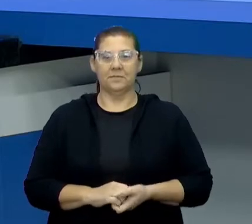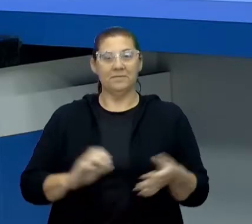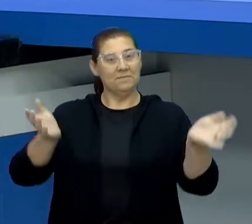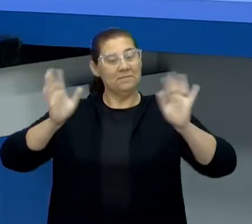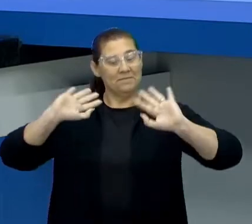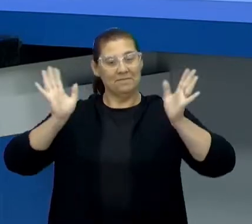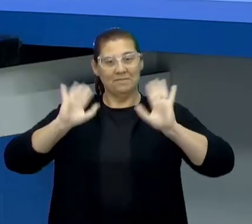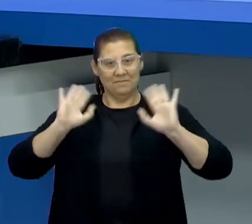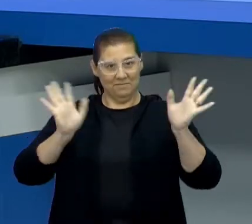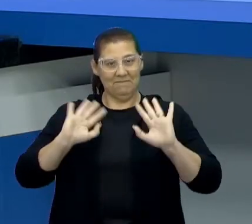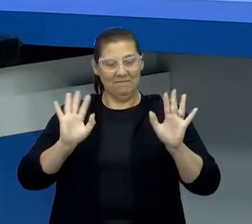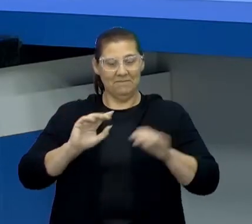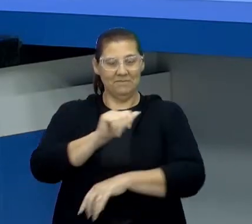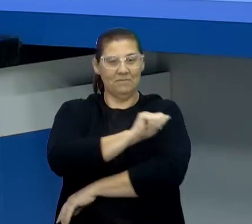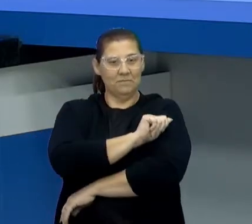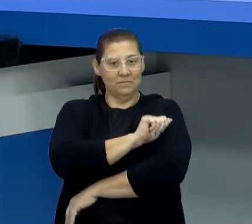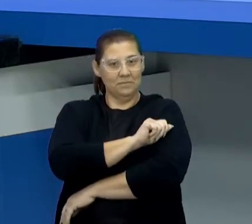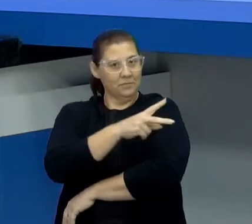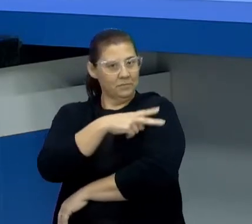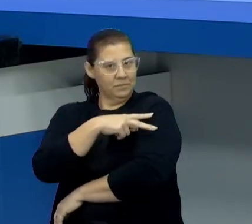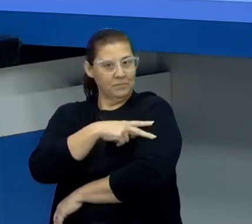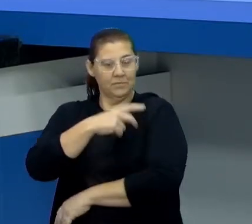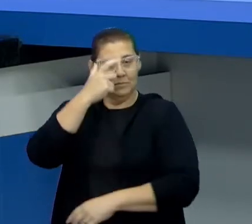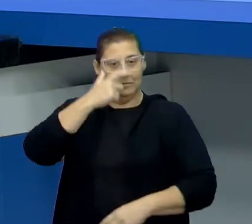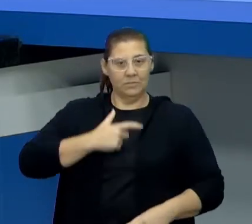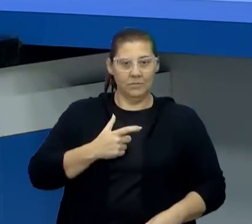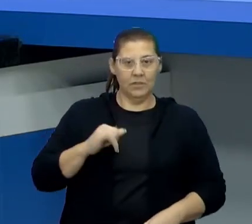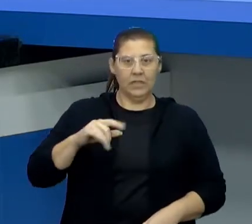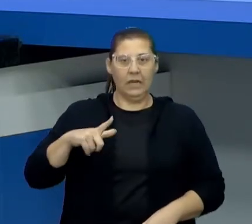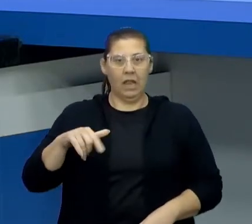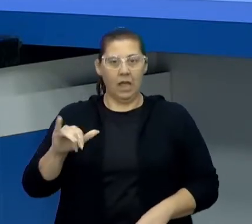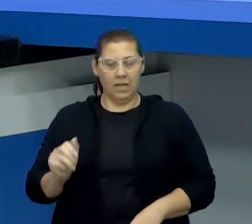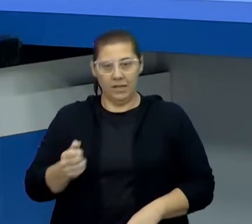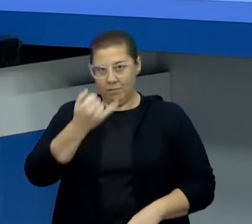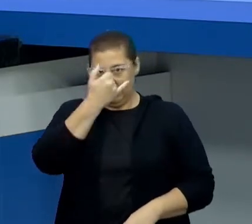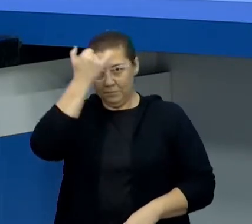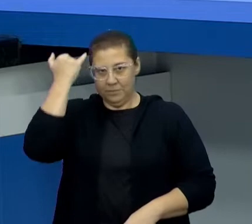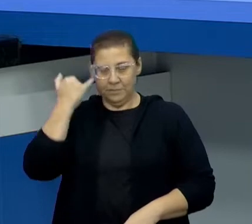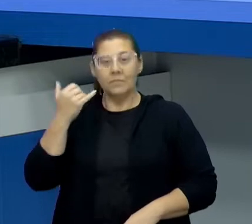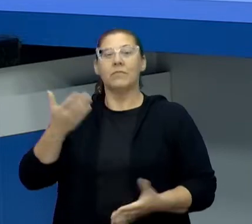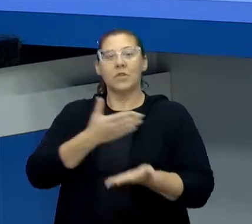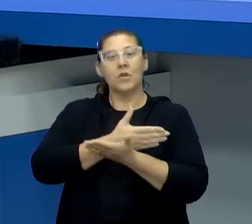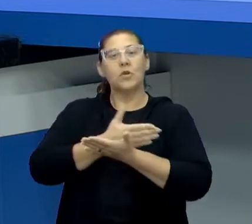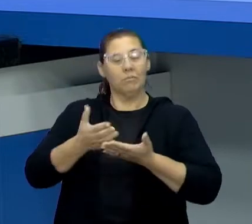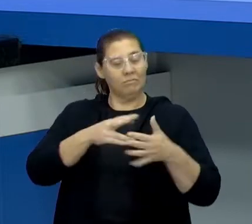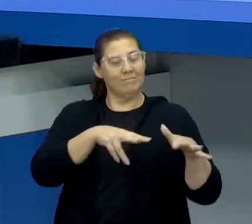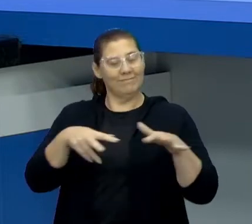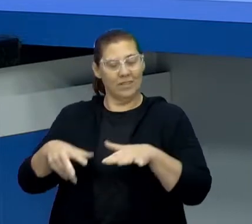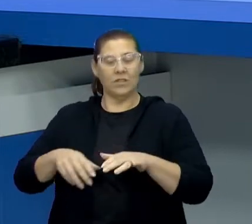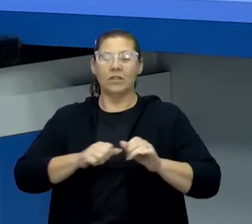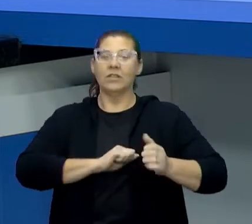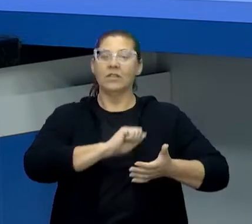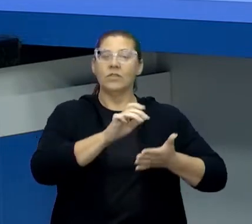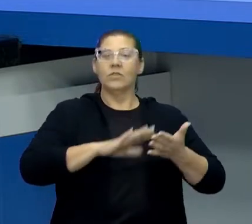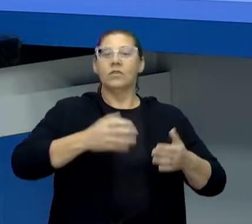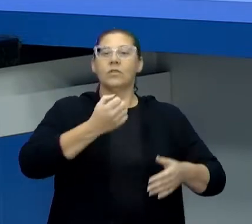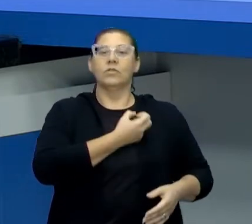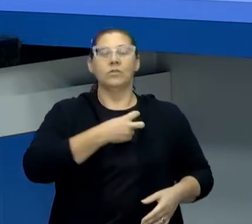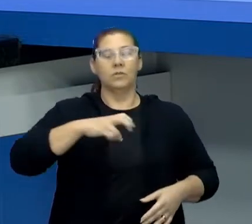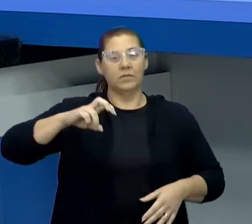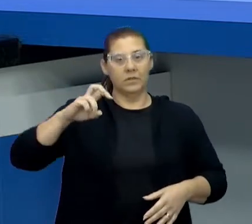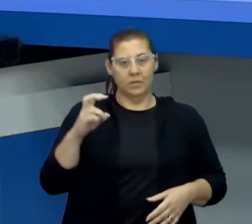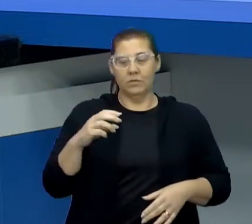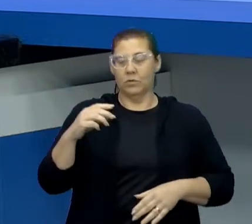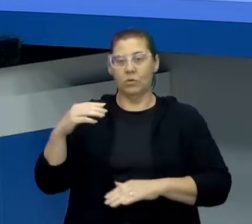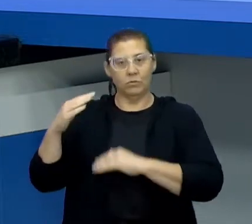Olá, estudantes da segunda série, eu sou a professora Ilana. Se inicia aí mais uma semana aí da nossa atividade 5, nós estamos no